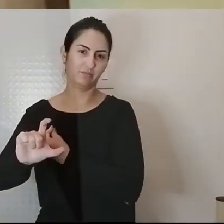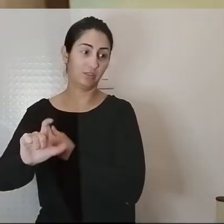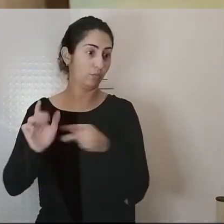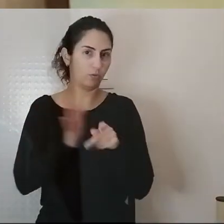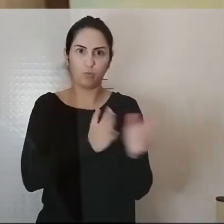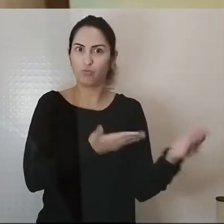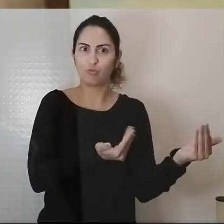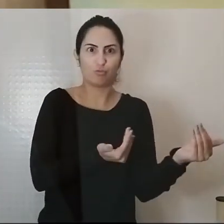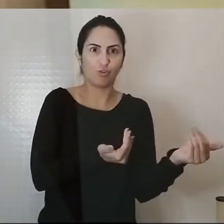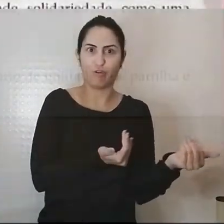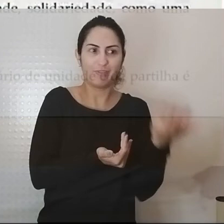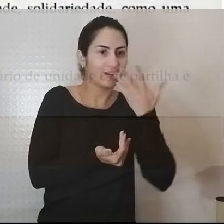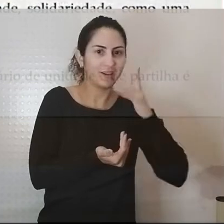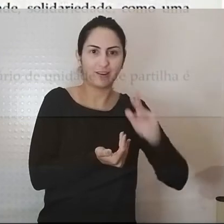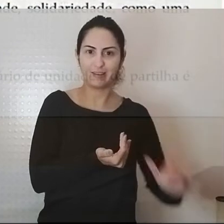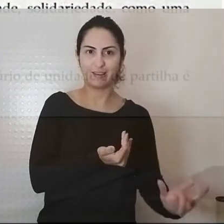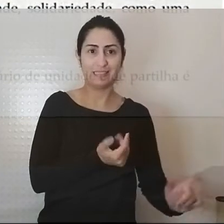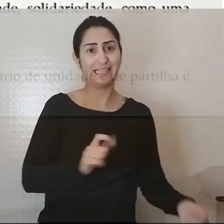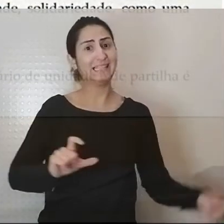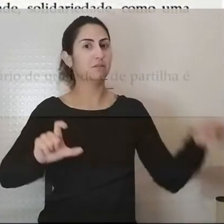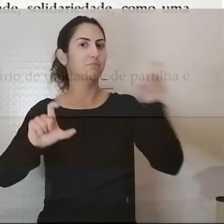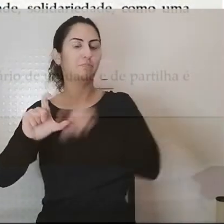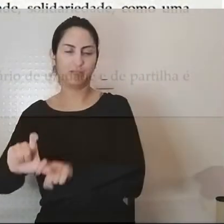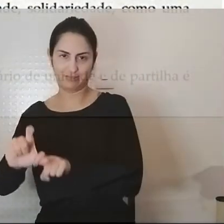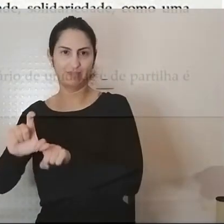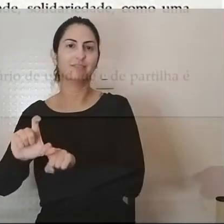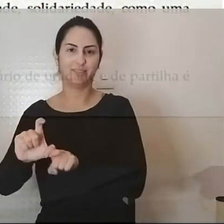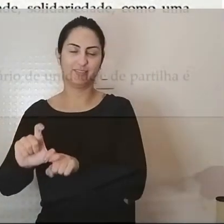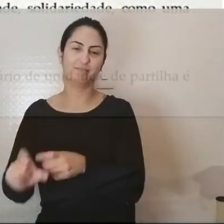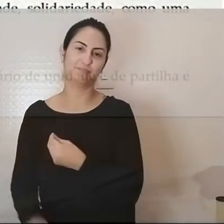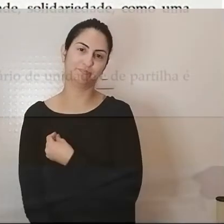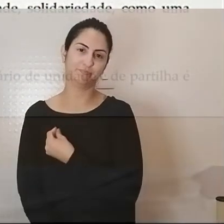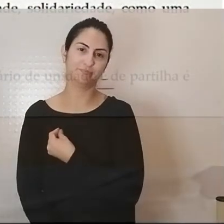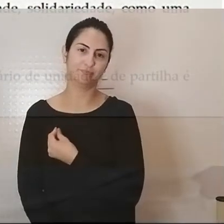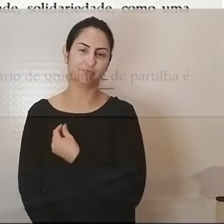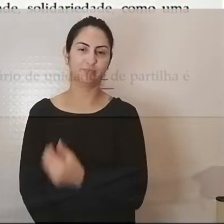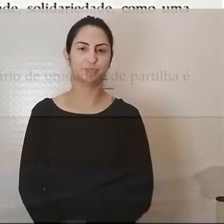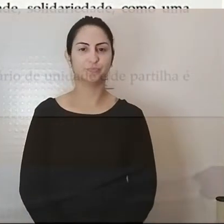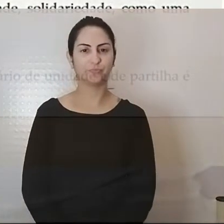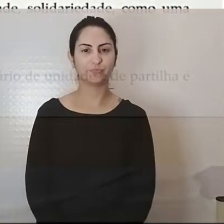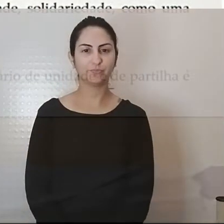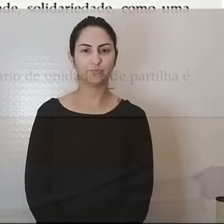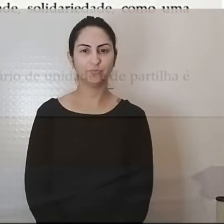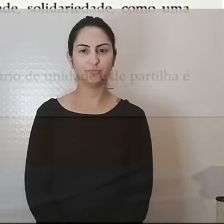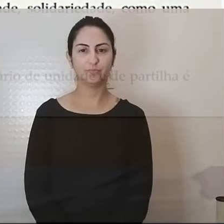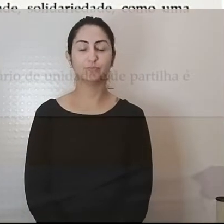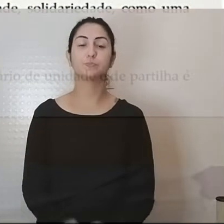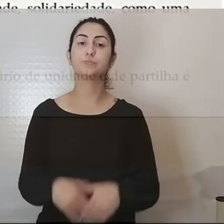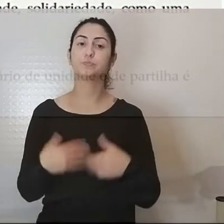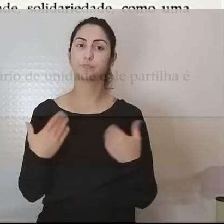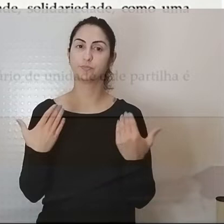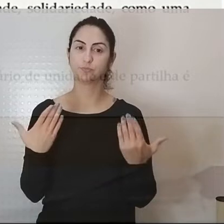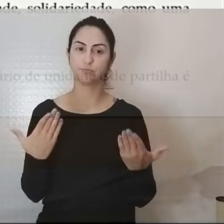jovens destas crianças que estão aqui sentadas então